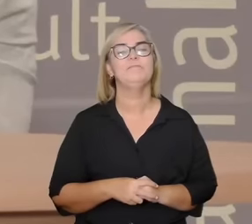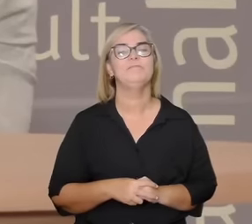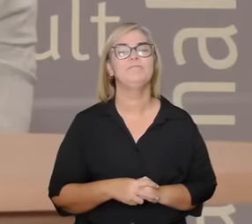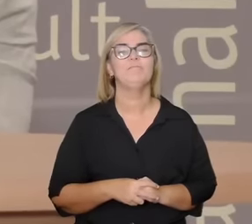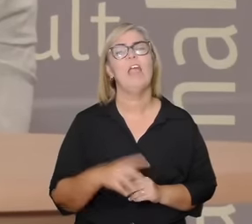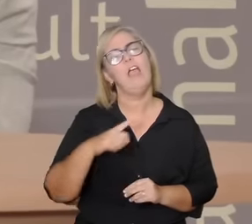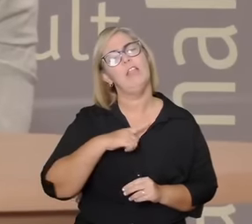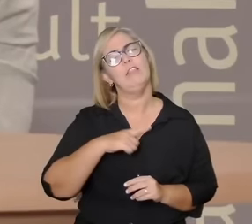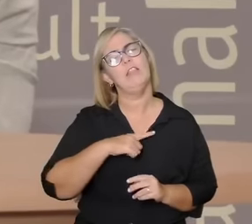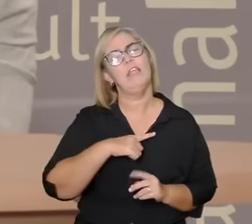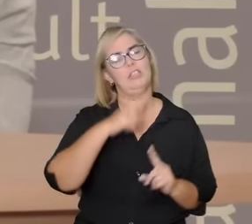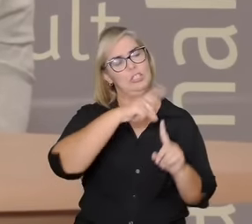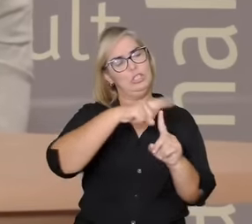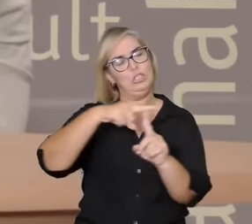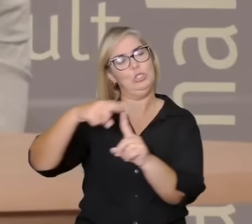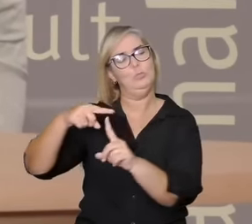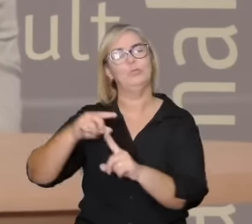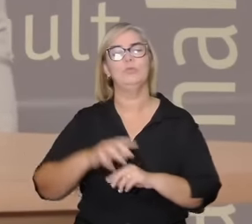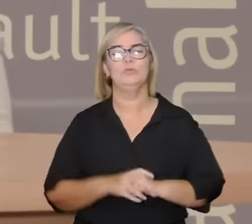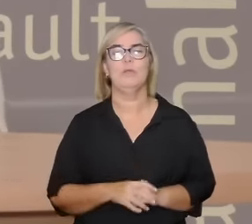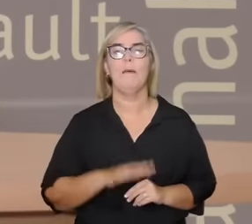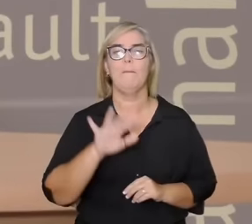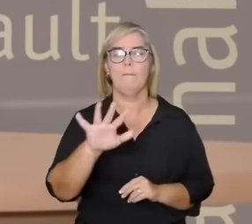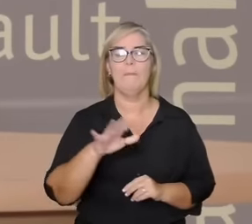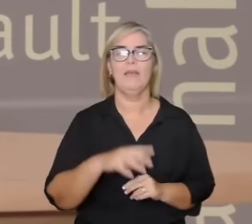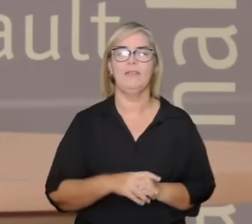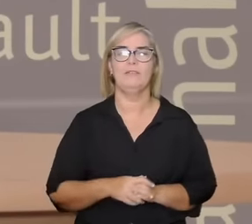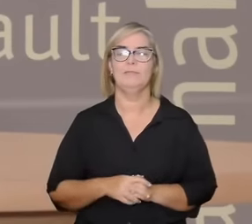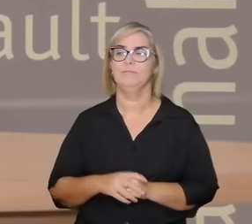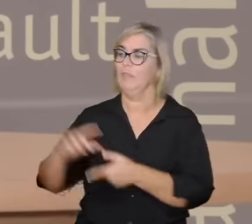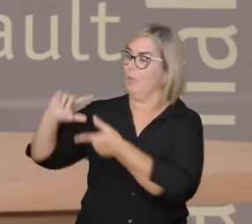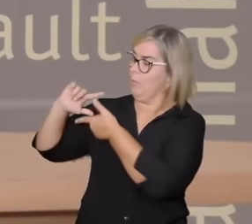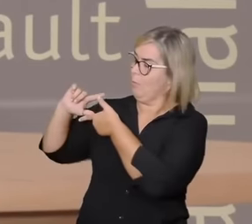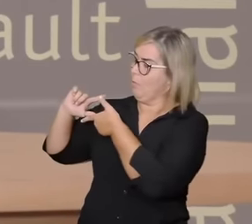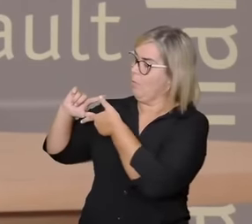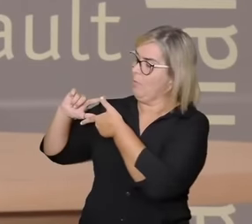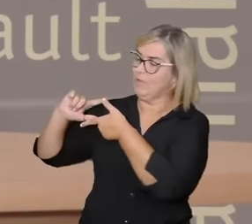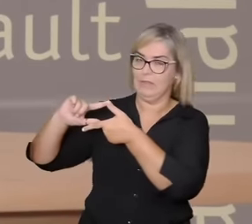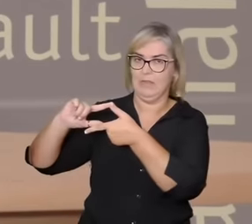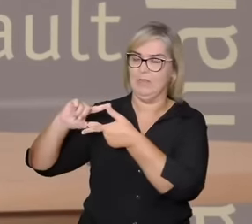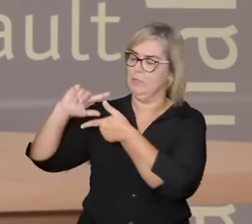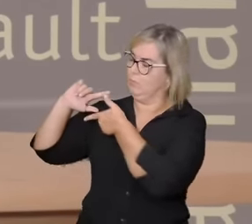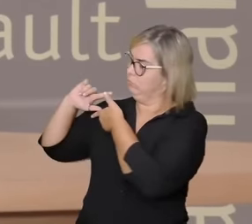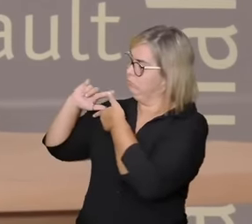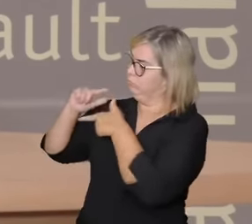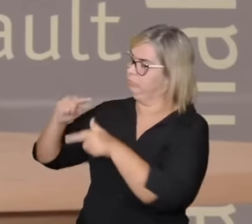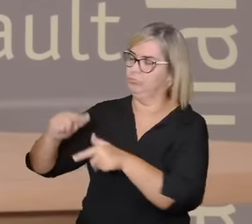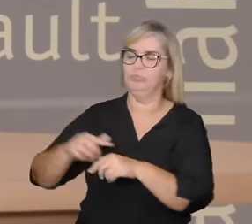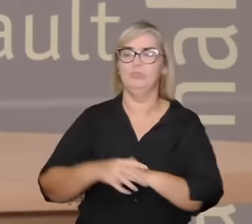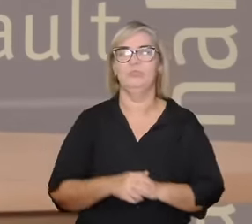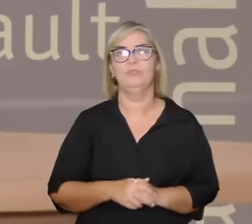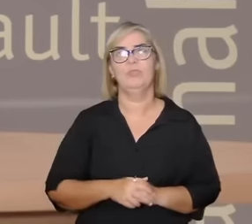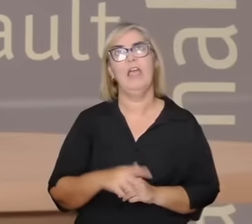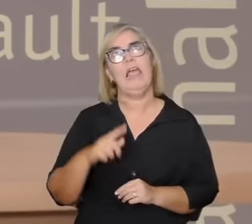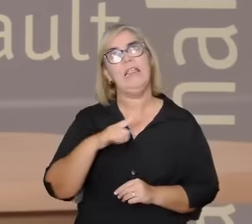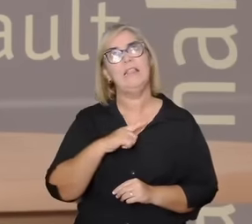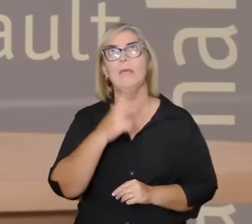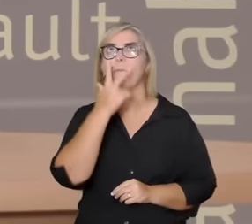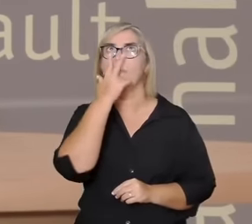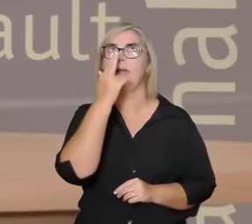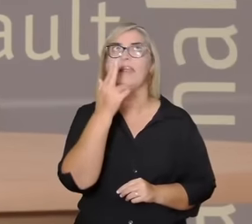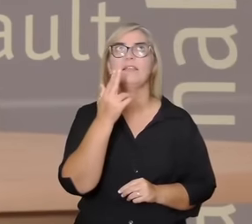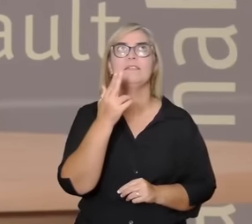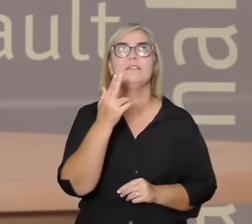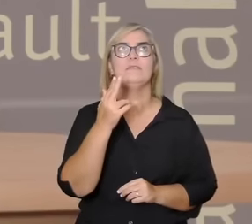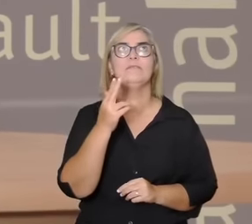numa certa tradição a gente acaba a gente pode falar de classes de amor a